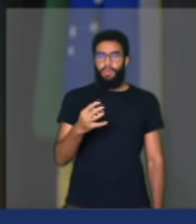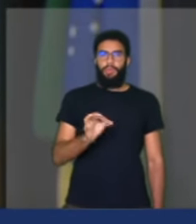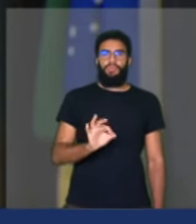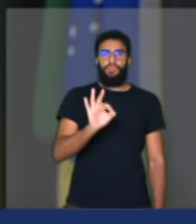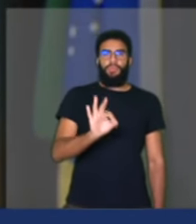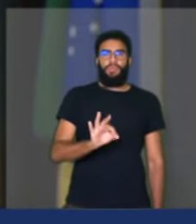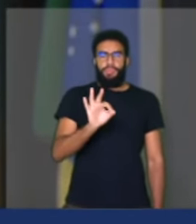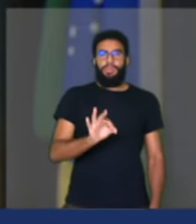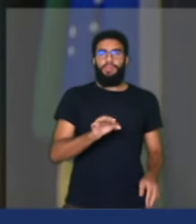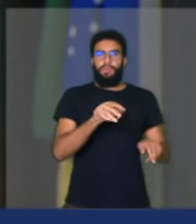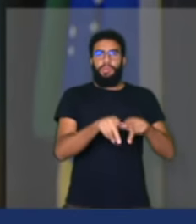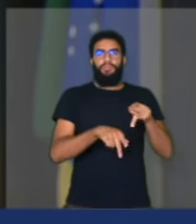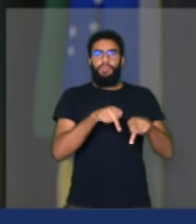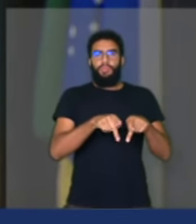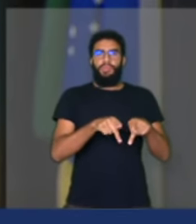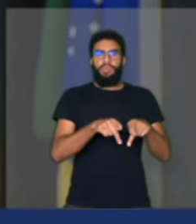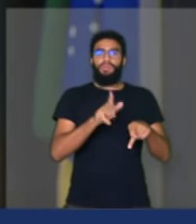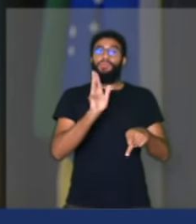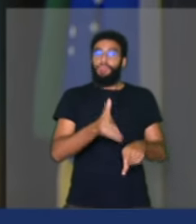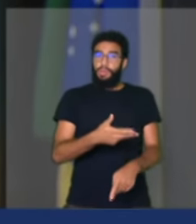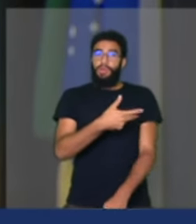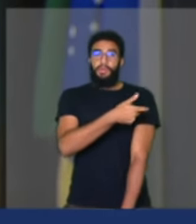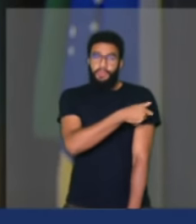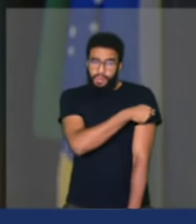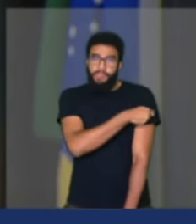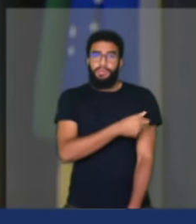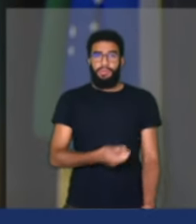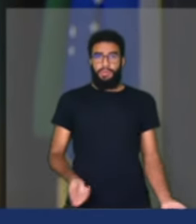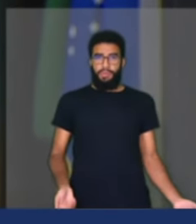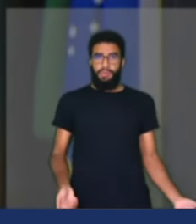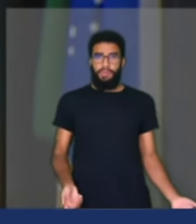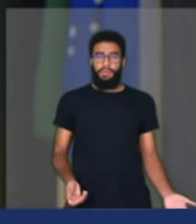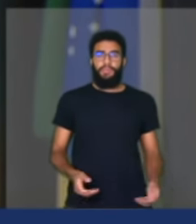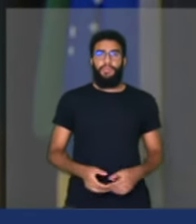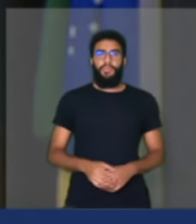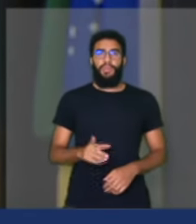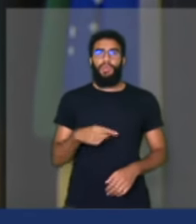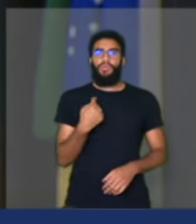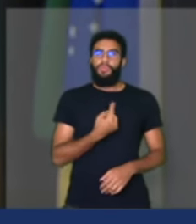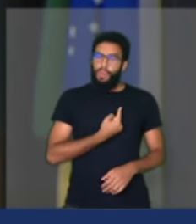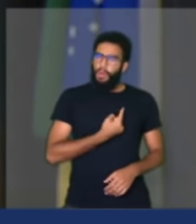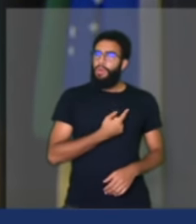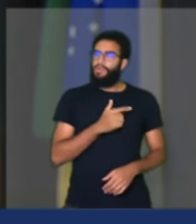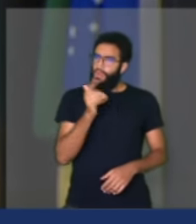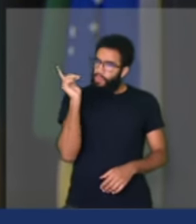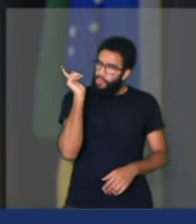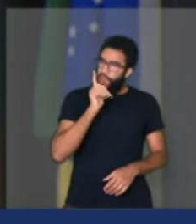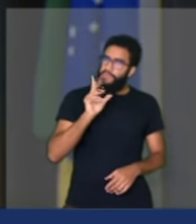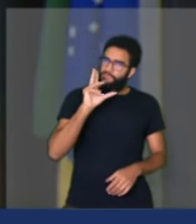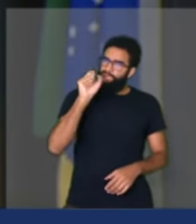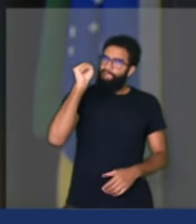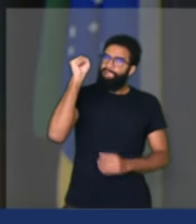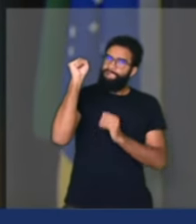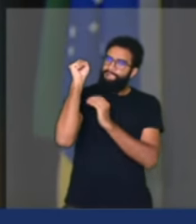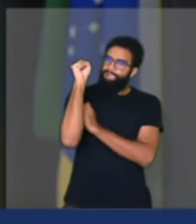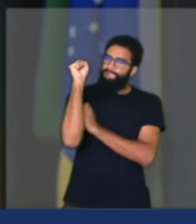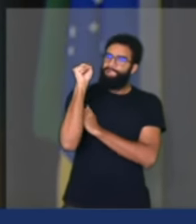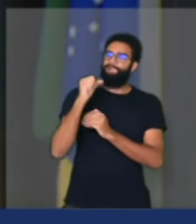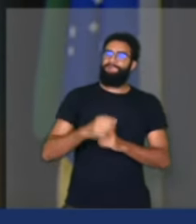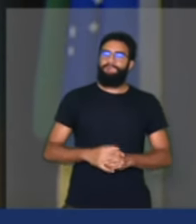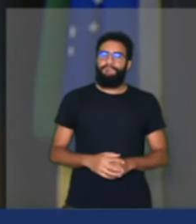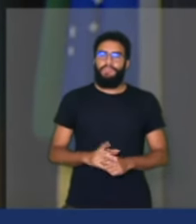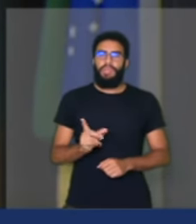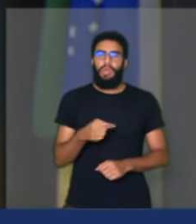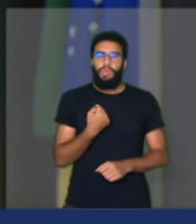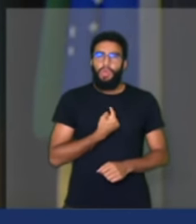população já está vacinada. Estamos vencendo a guerra, deputado Ricardo Silva. Estamos vencendo